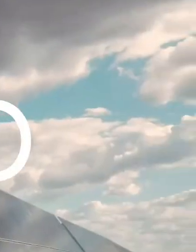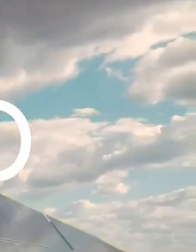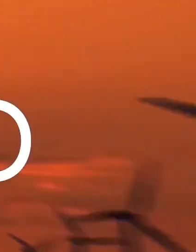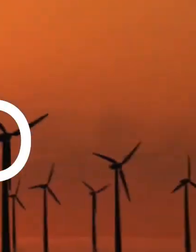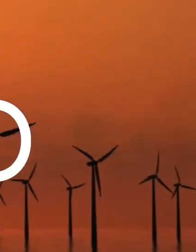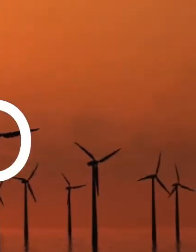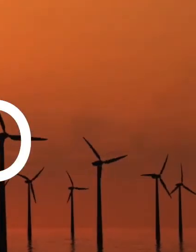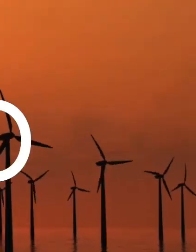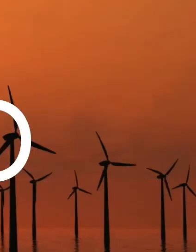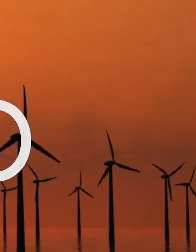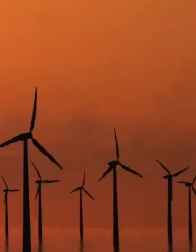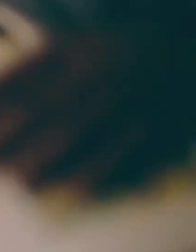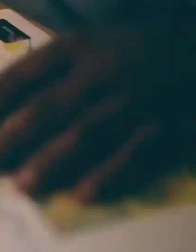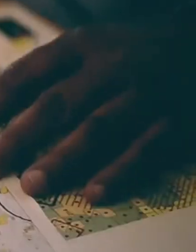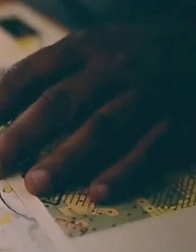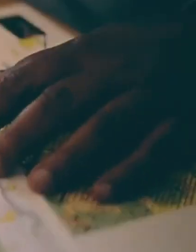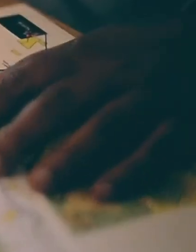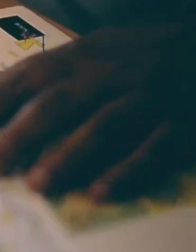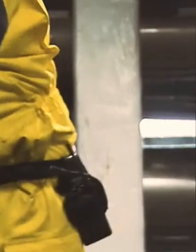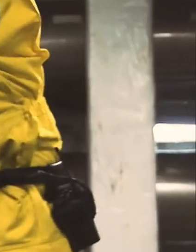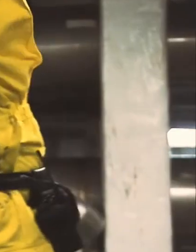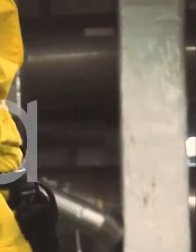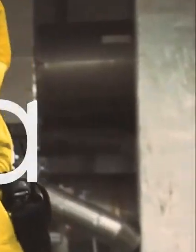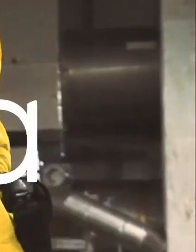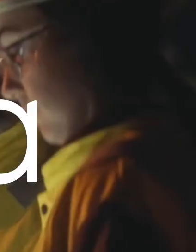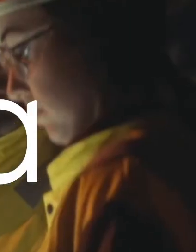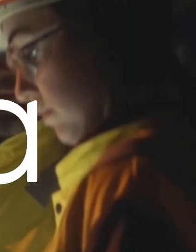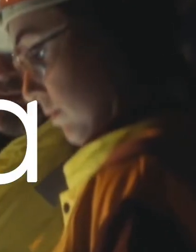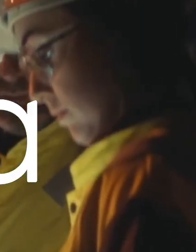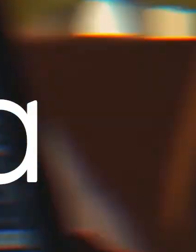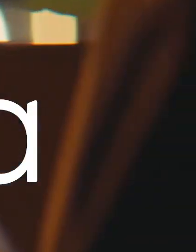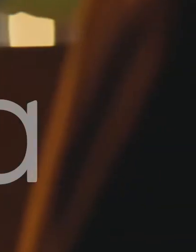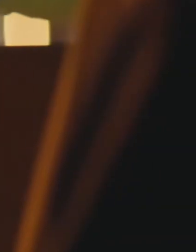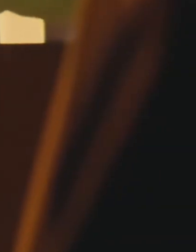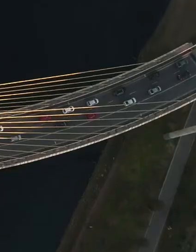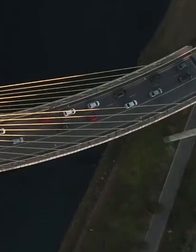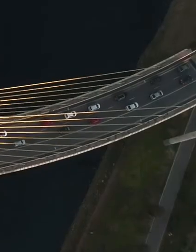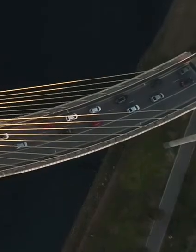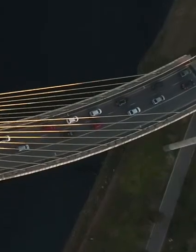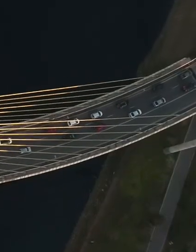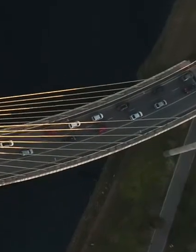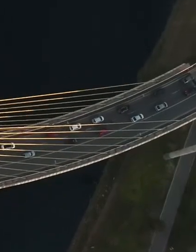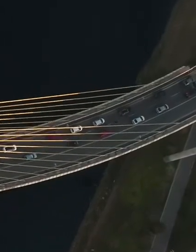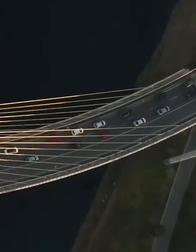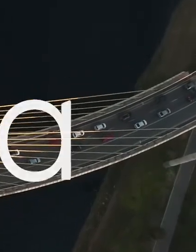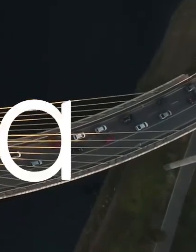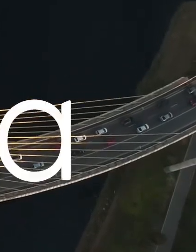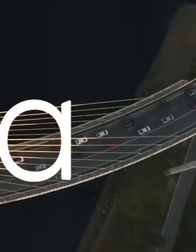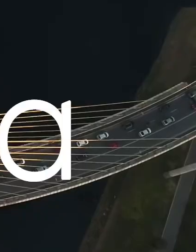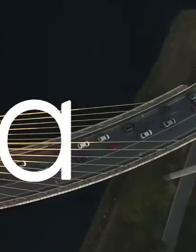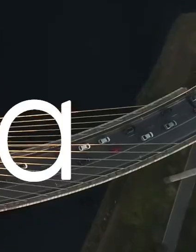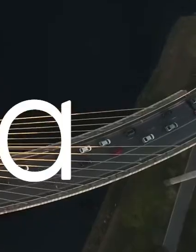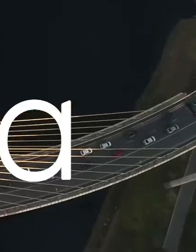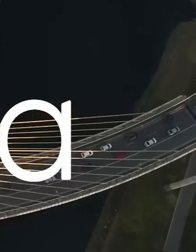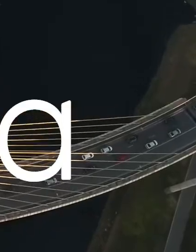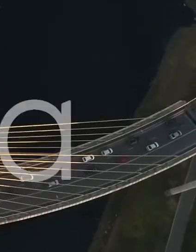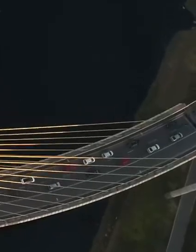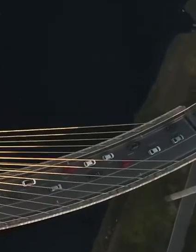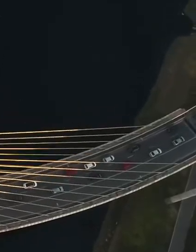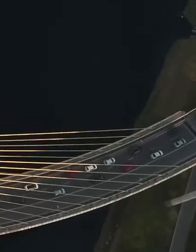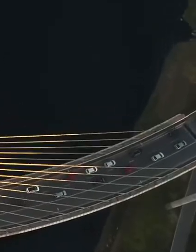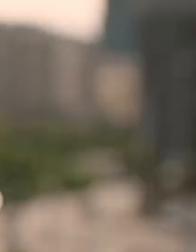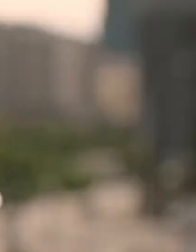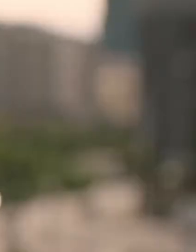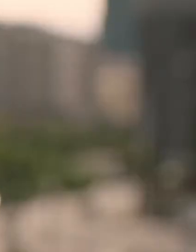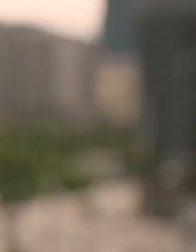investimos em energias renováveis. Apostamos na energia da inovação, na energia de criar valor local